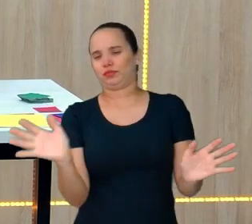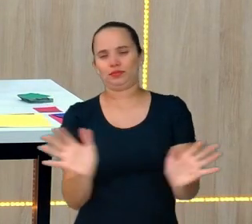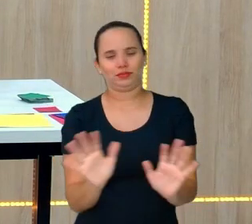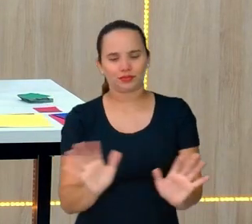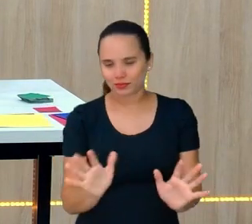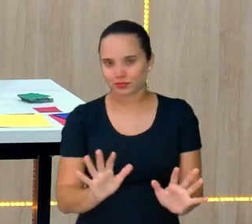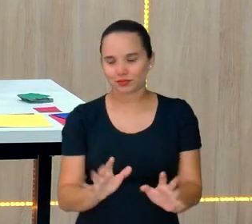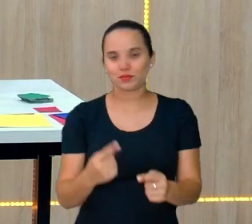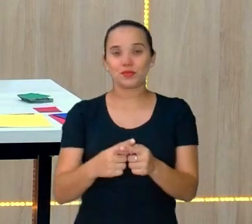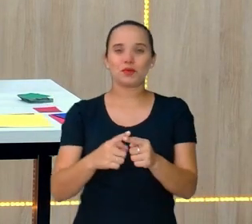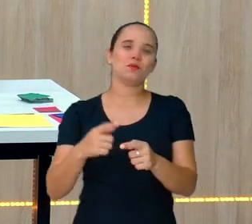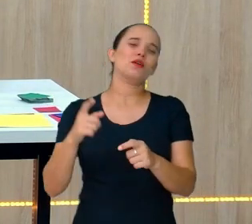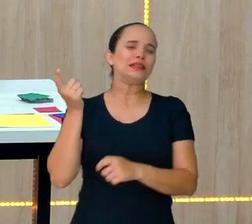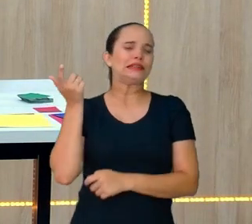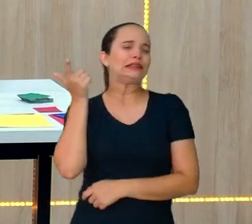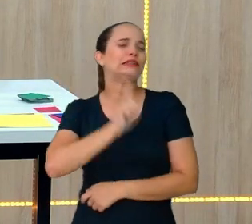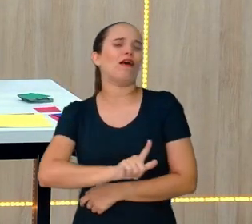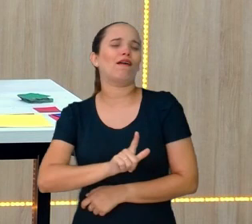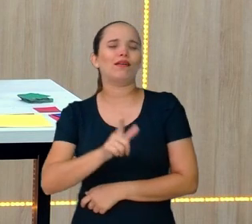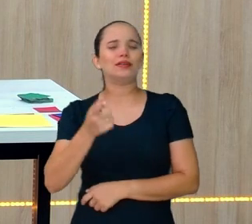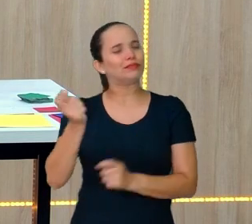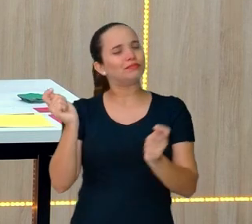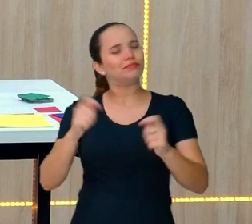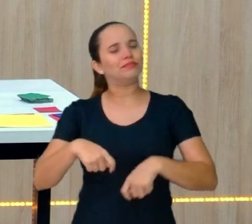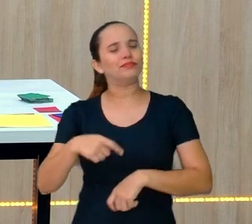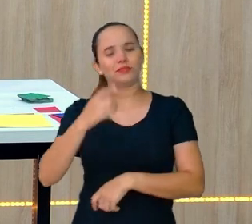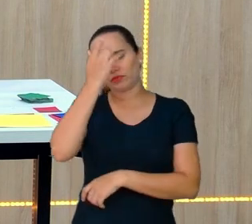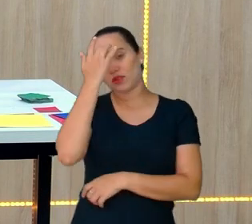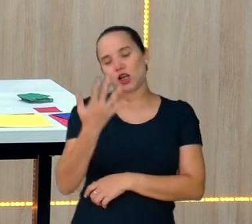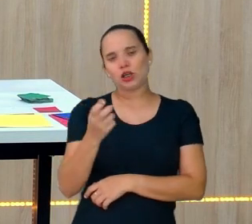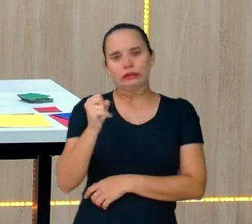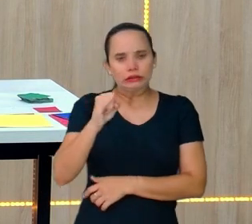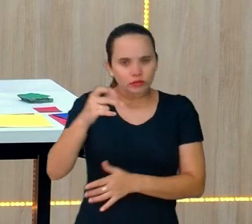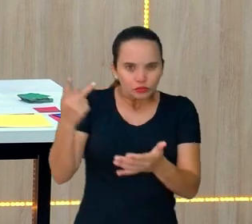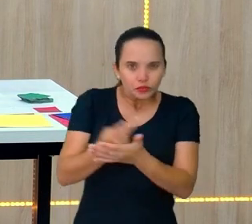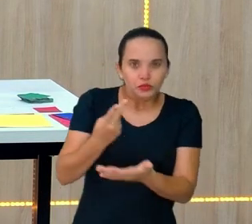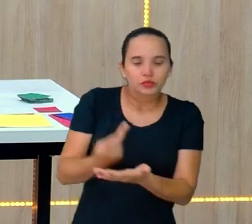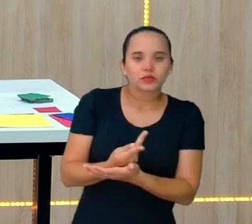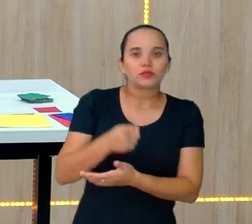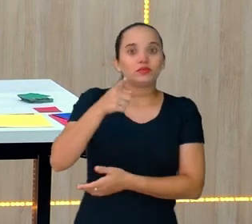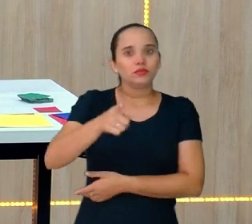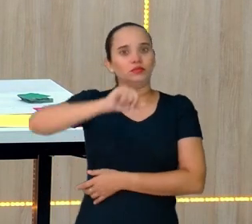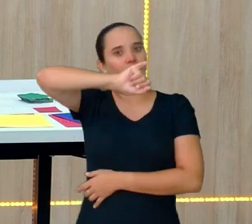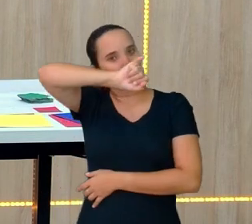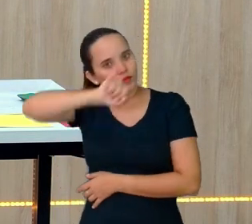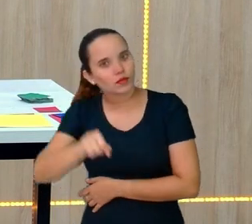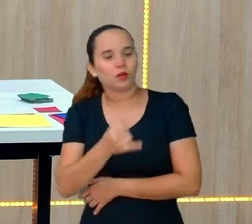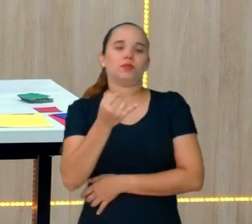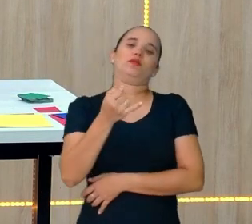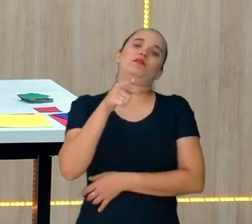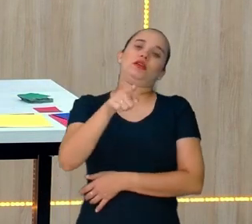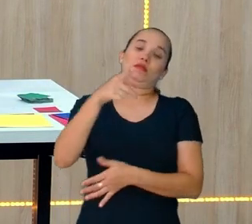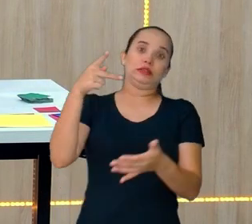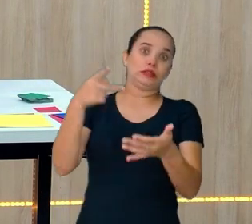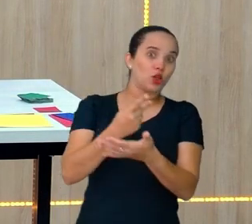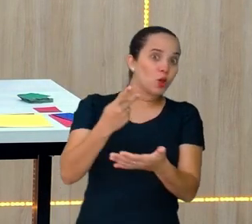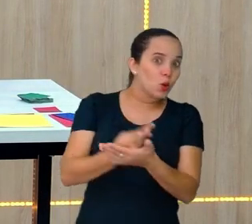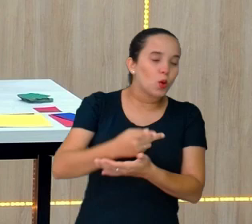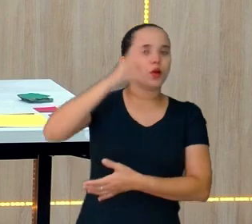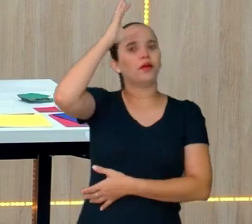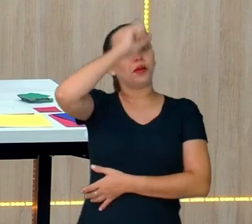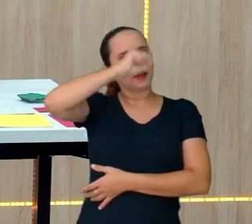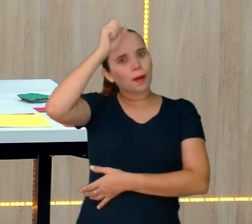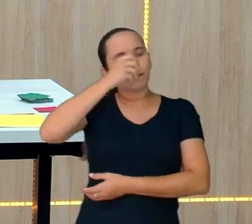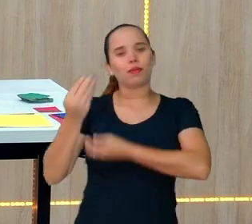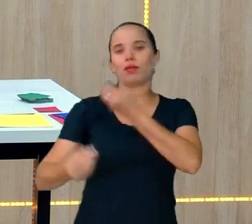faz. Se errar. Se errar, na verdade, você aproveita que errou e aprende com o erro.